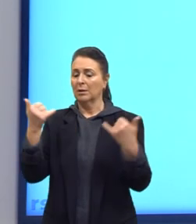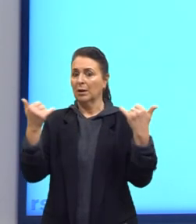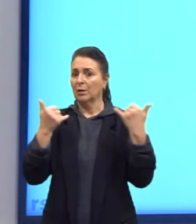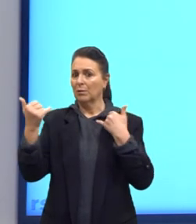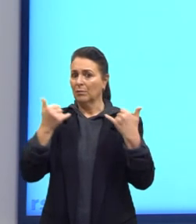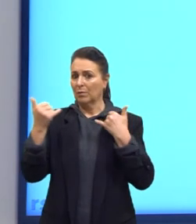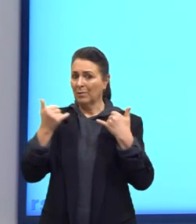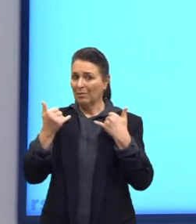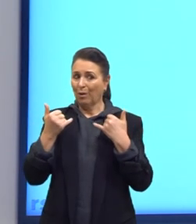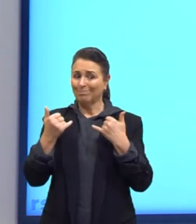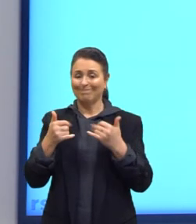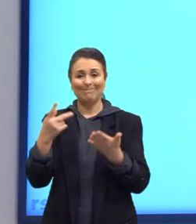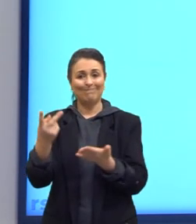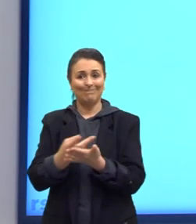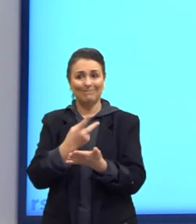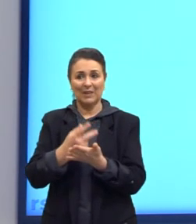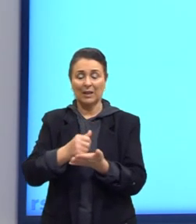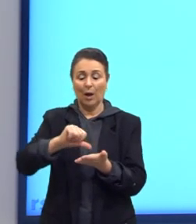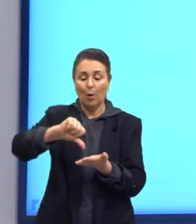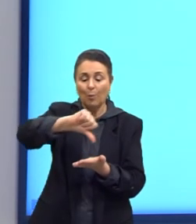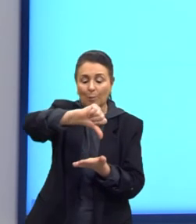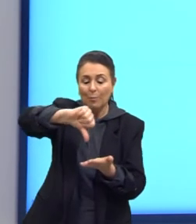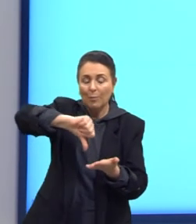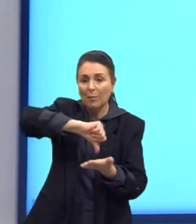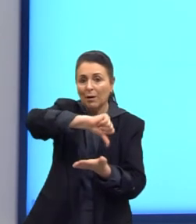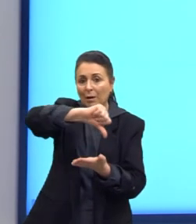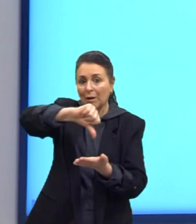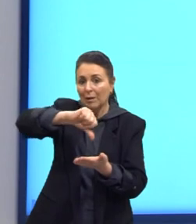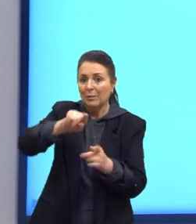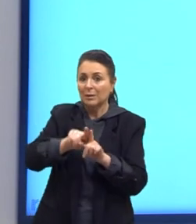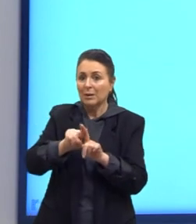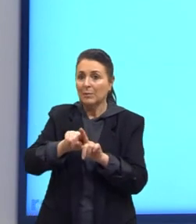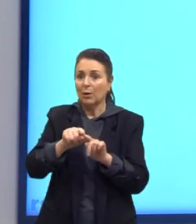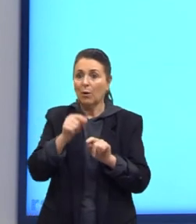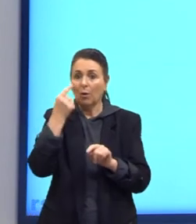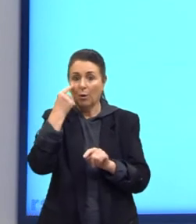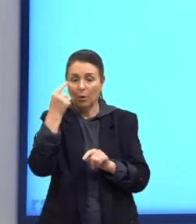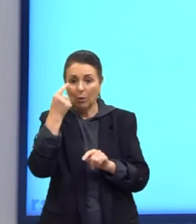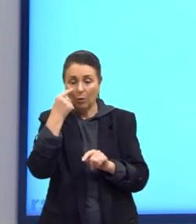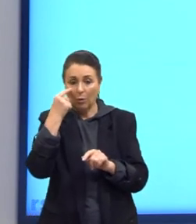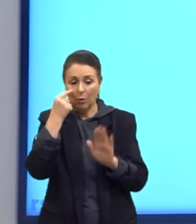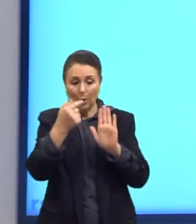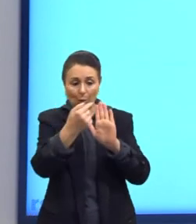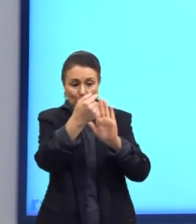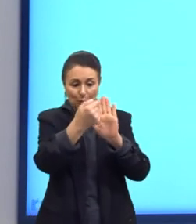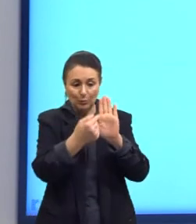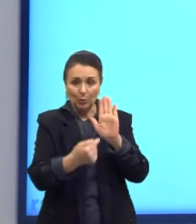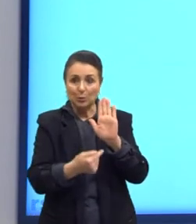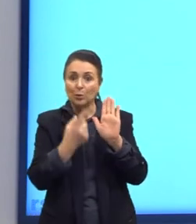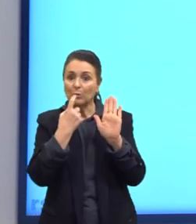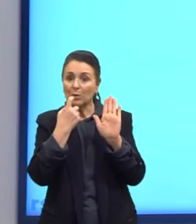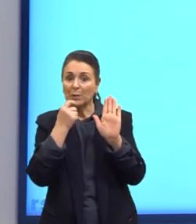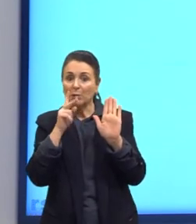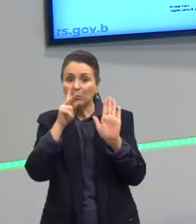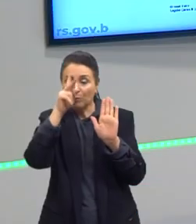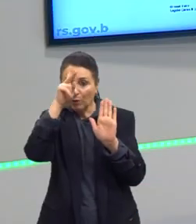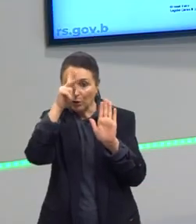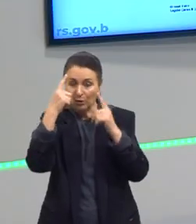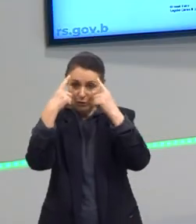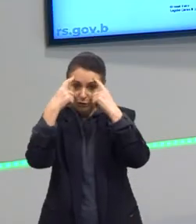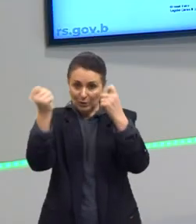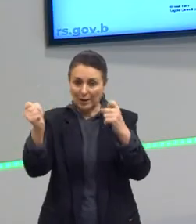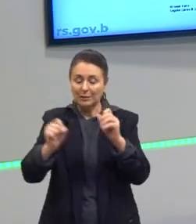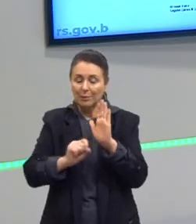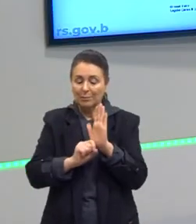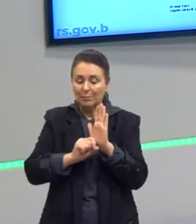nesse mundo. Eu trago alguns mapas aqui, sempre os pontos mais... O vermelho mais forte, onde a violência é